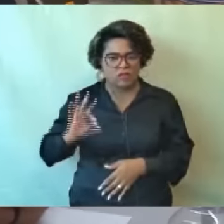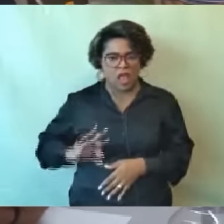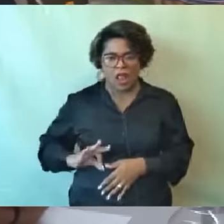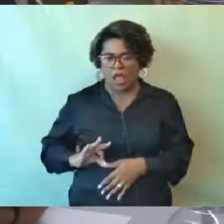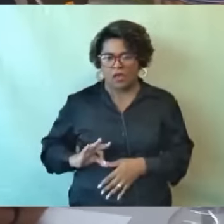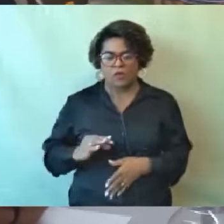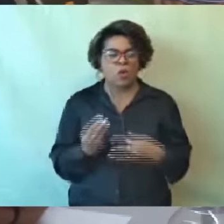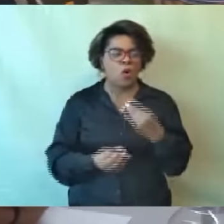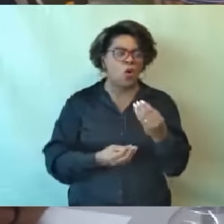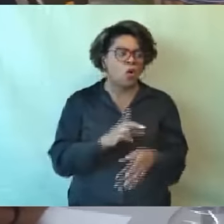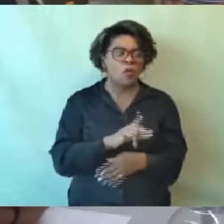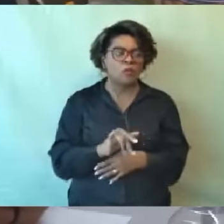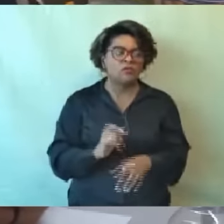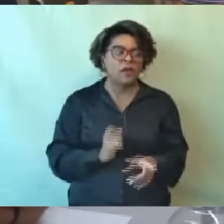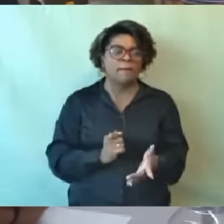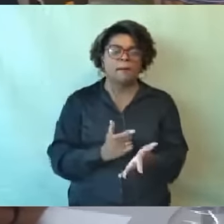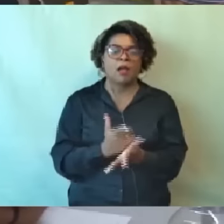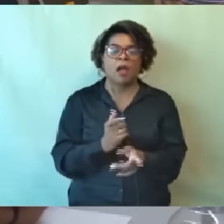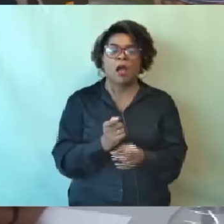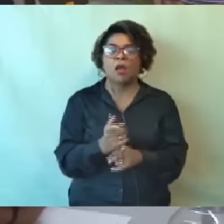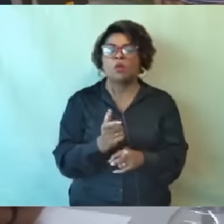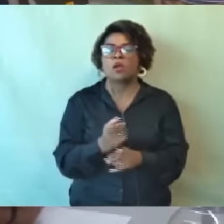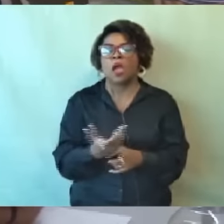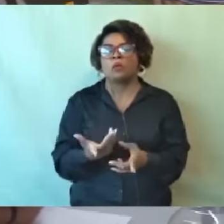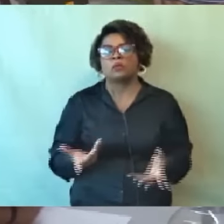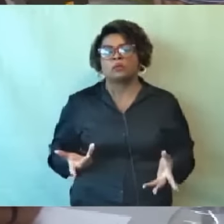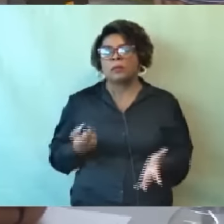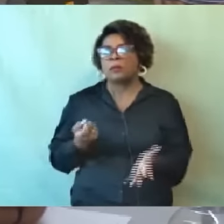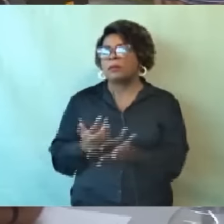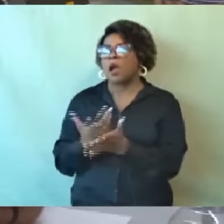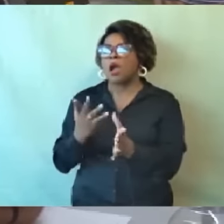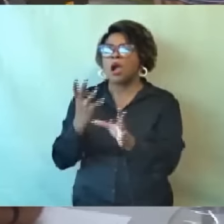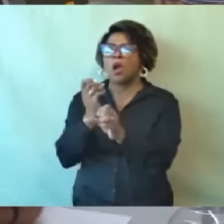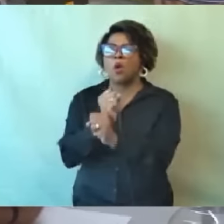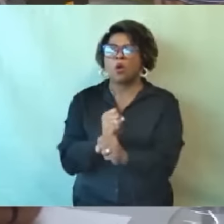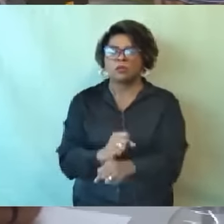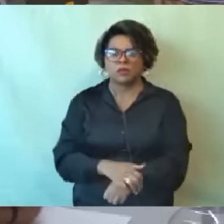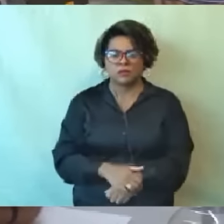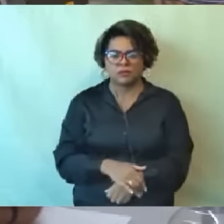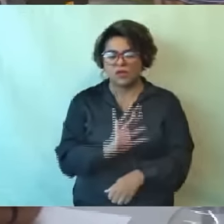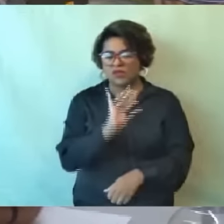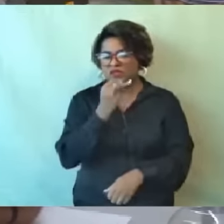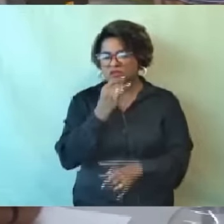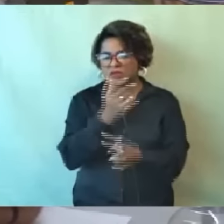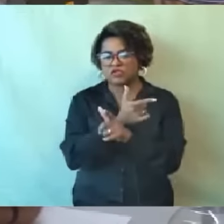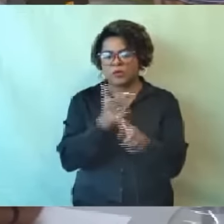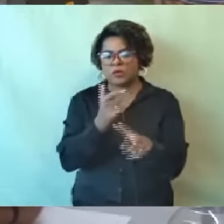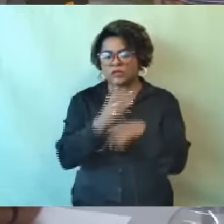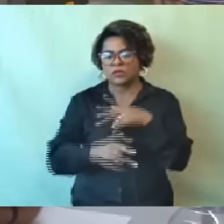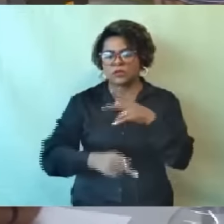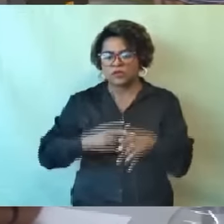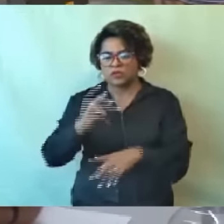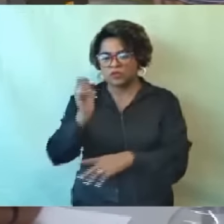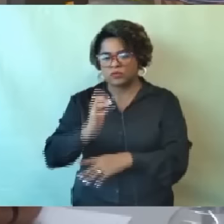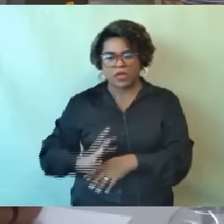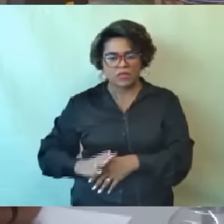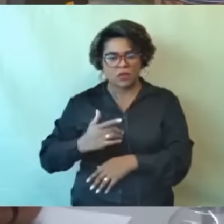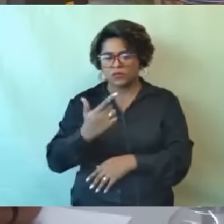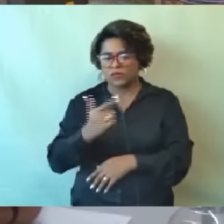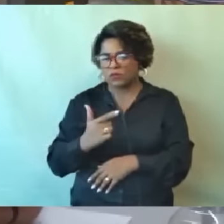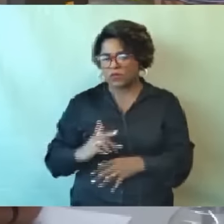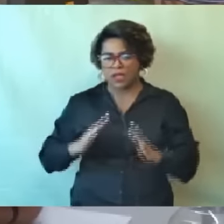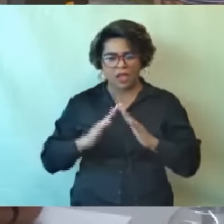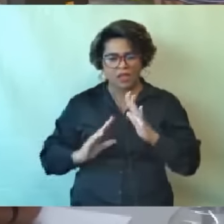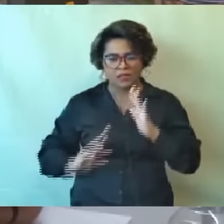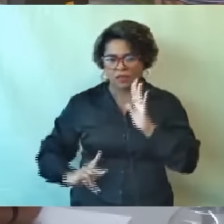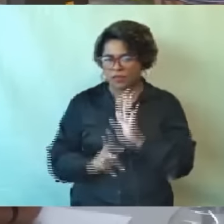população brasileira, infelizmente, não tem casa própria. Fica difícil, às vezes, se sustentar. Então, a rua, infelizmente, é o